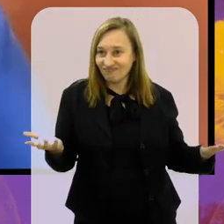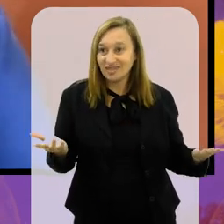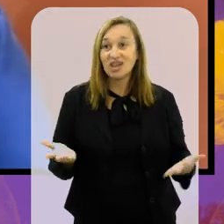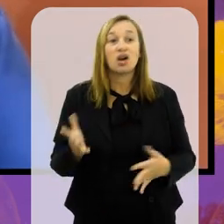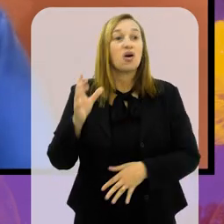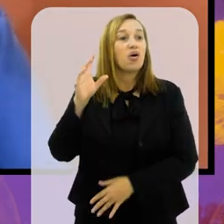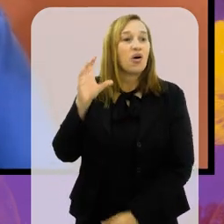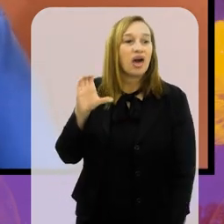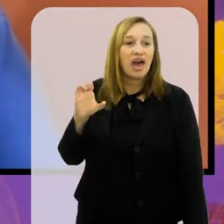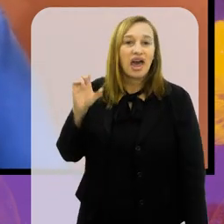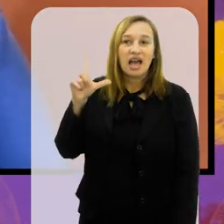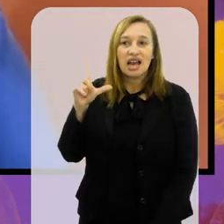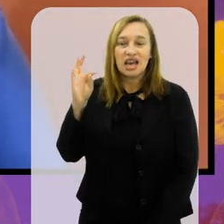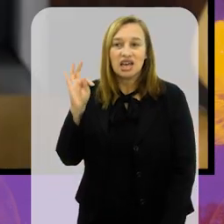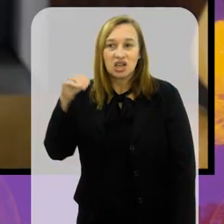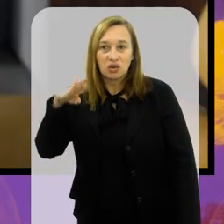milhões.